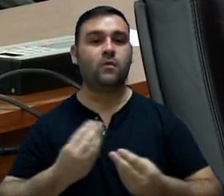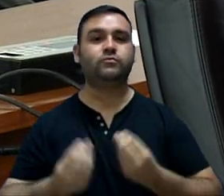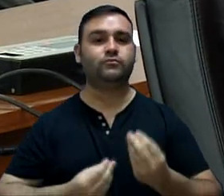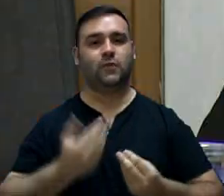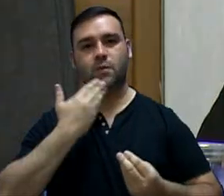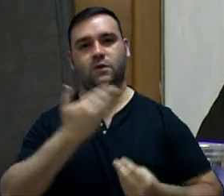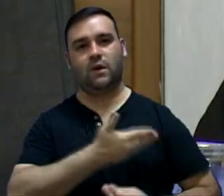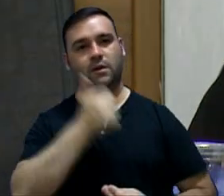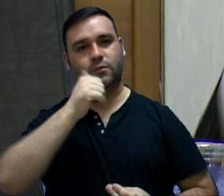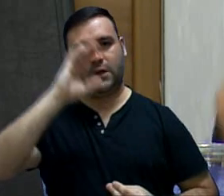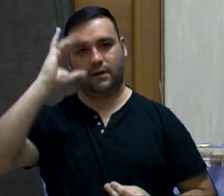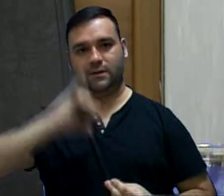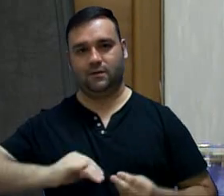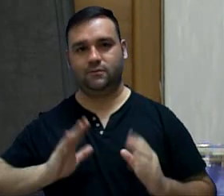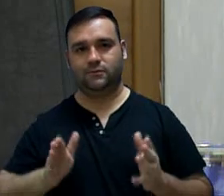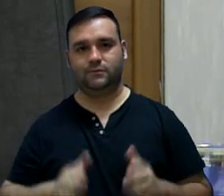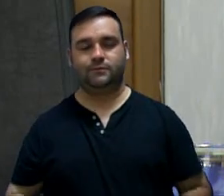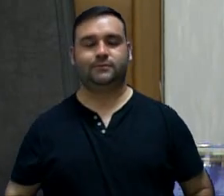pedido da vereadora Yara.